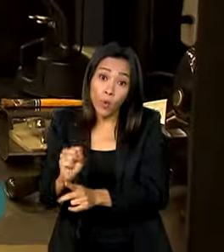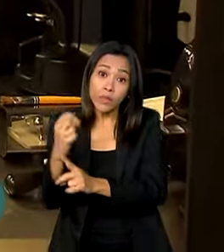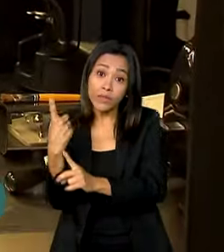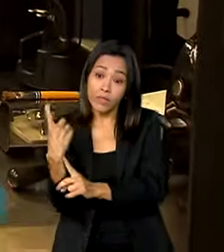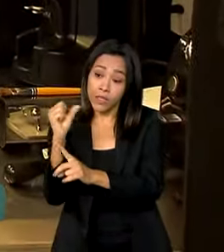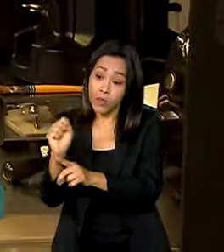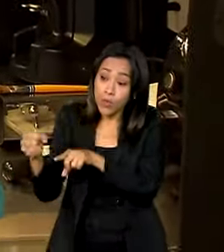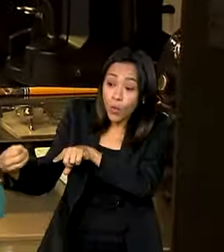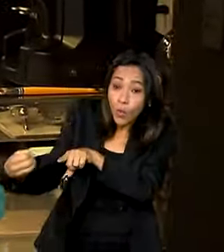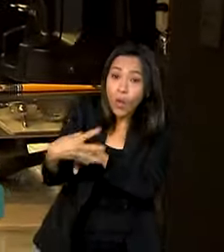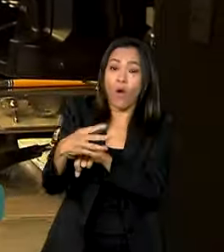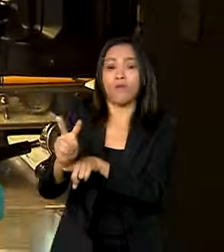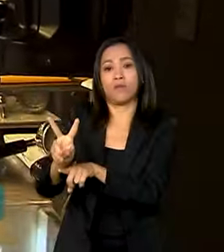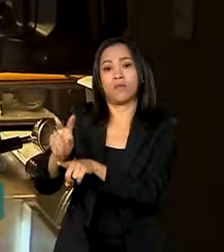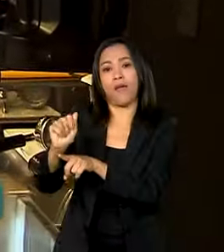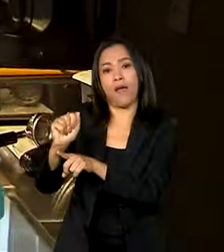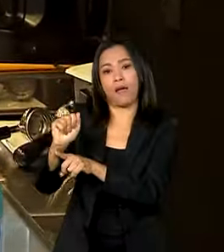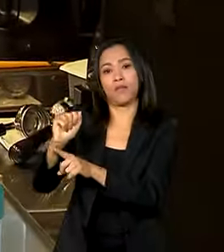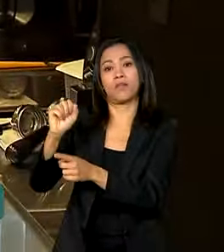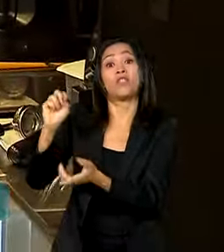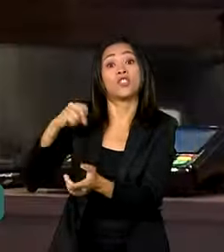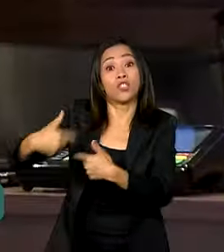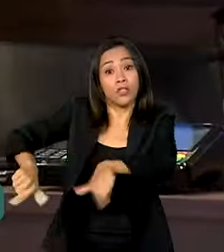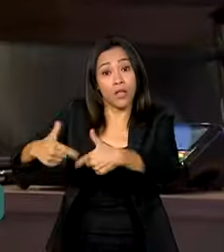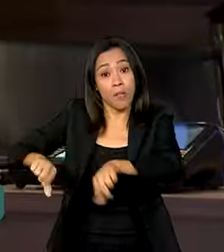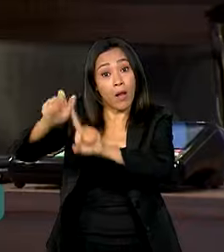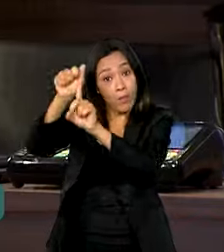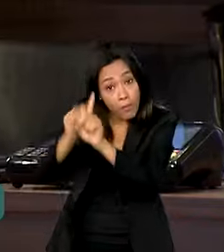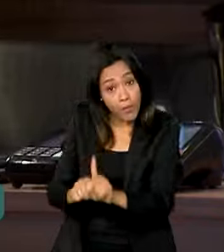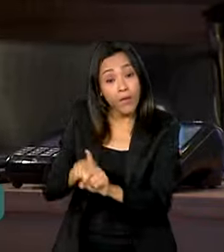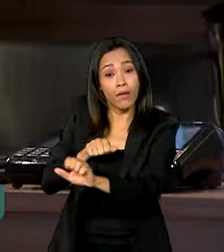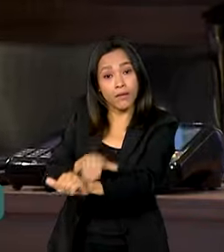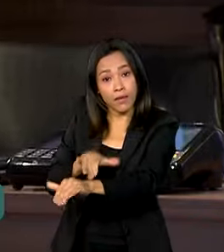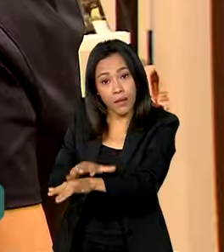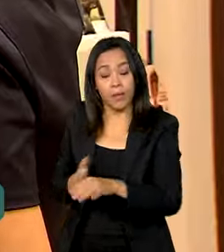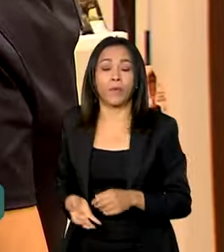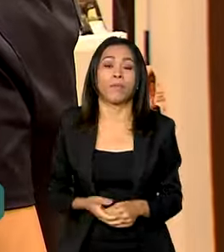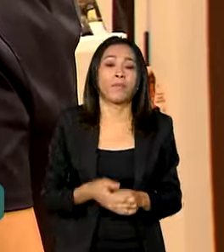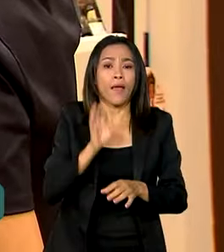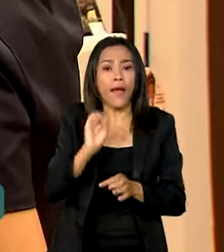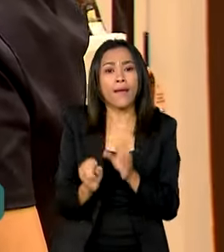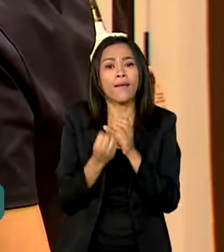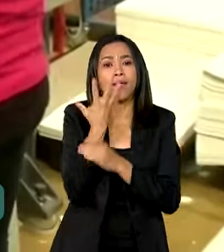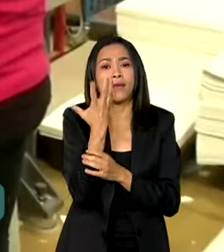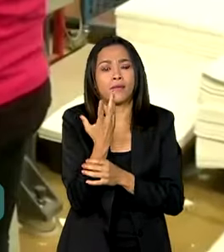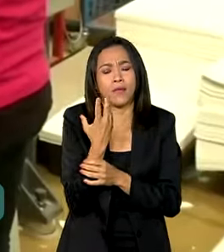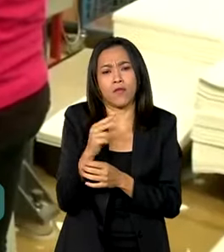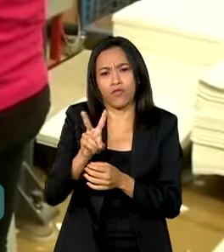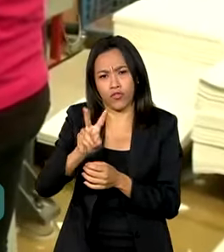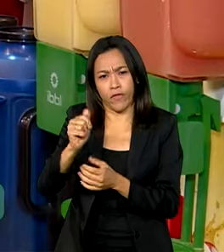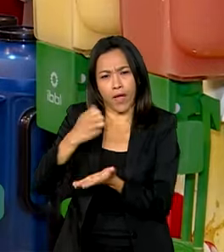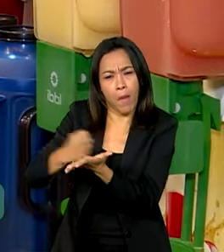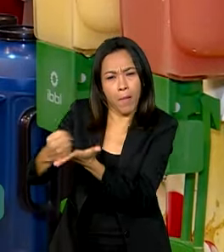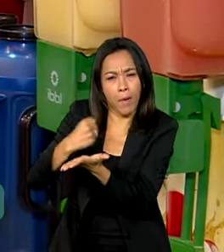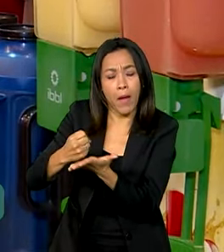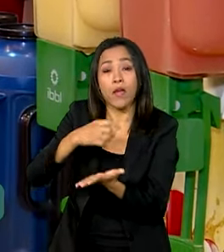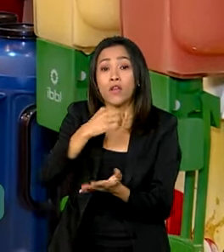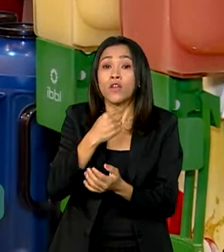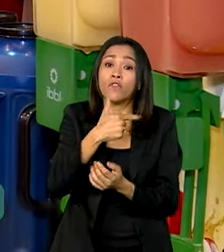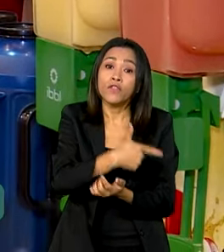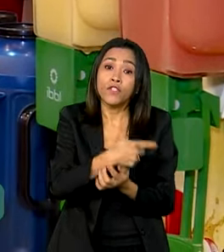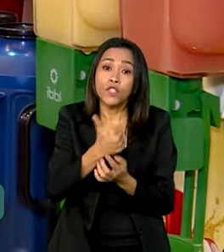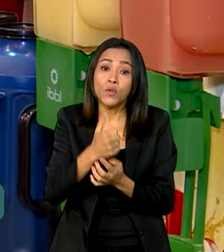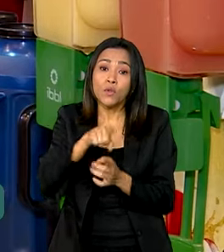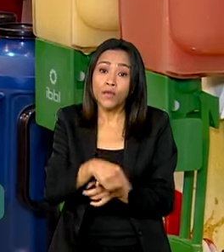novas vagas de trabalho apenas no mês de setembro. A criação de vagas formais subiu 21,1